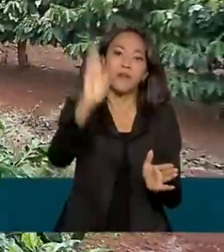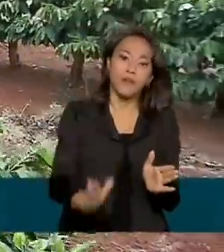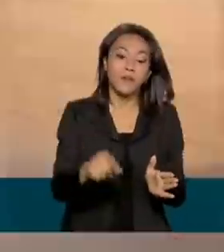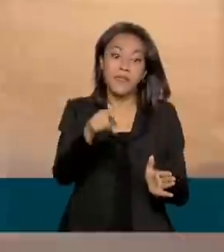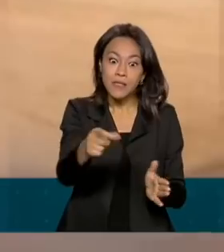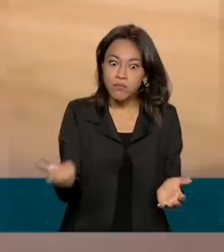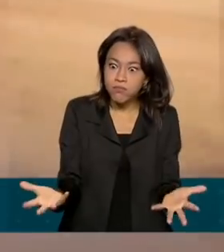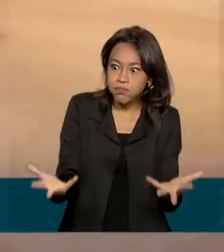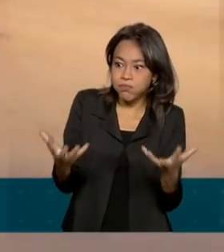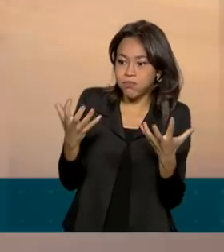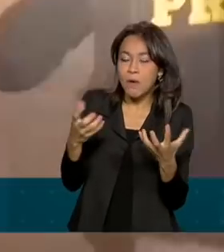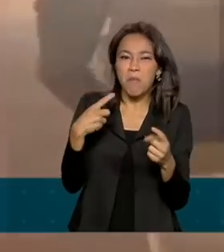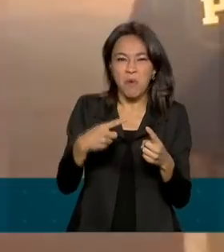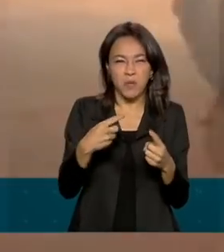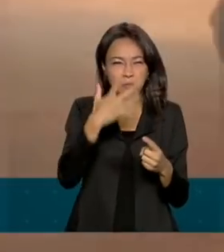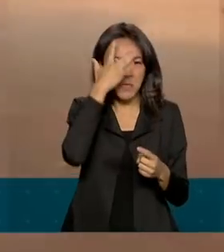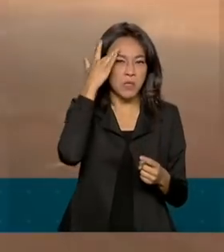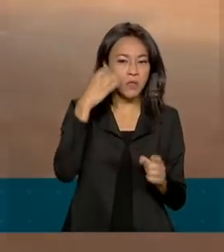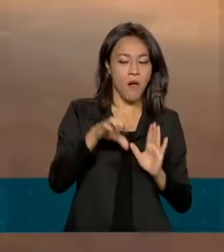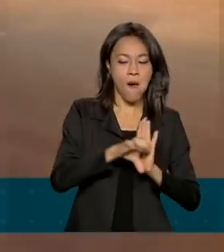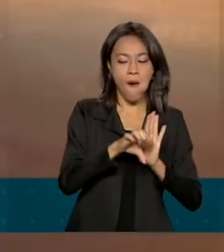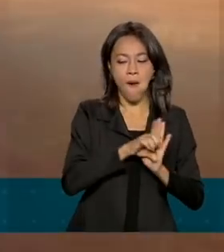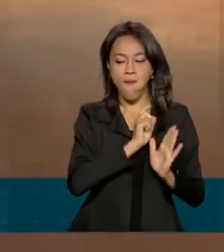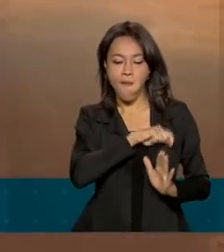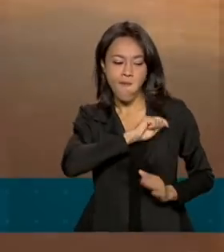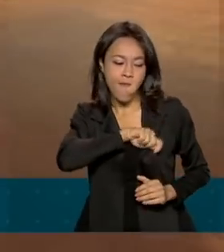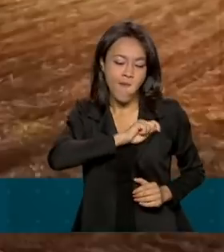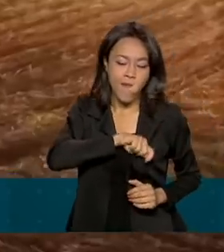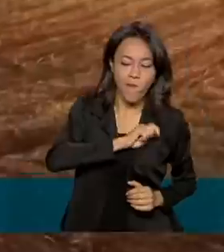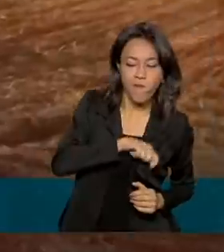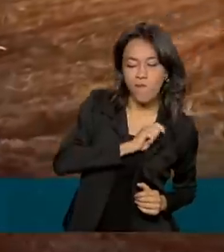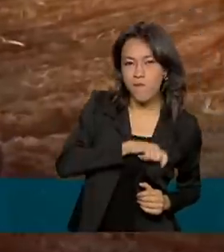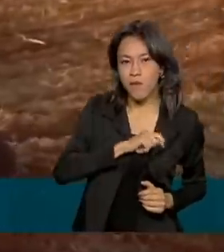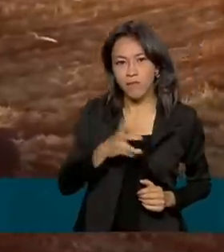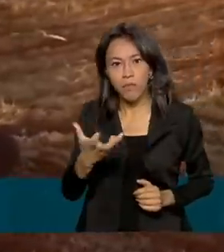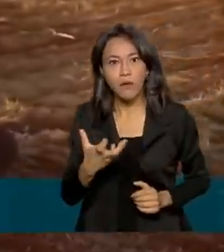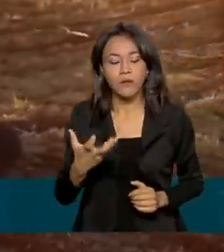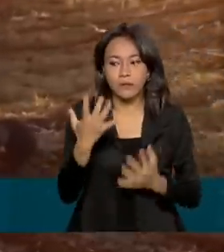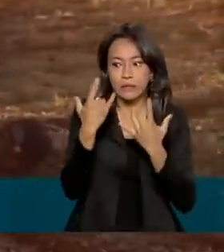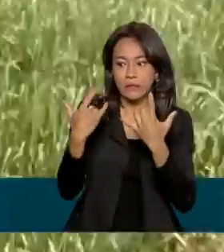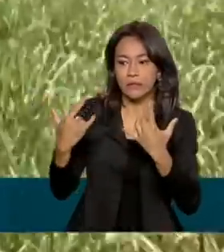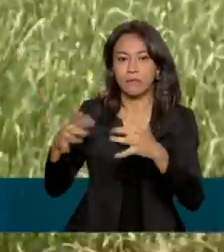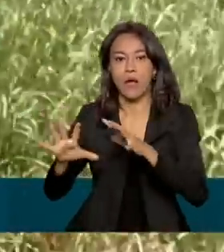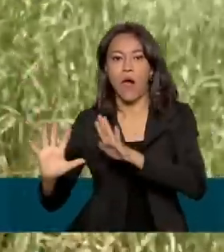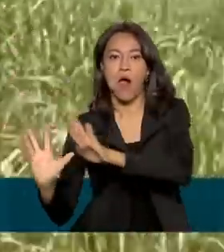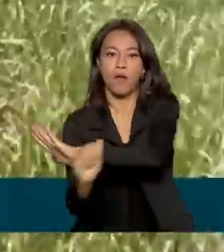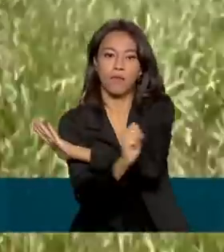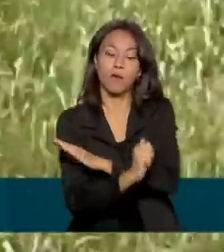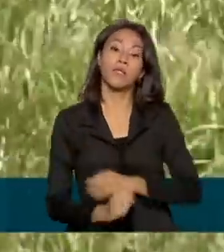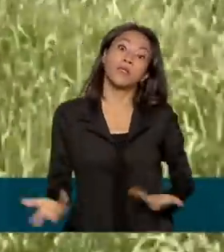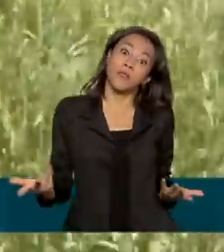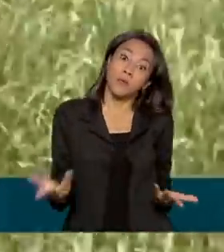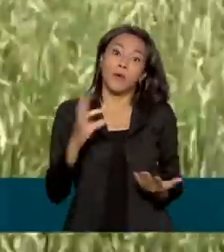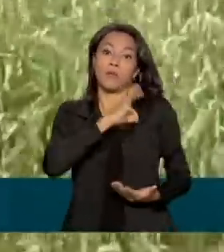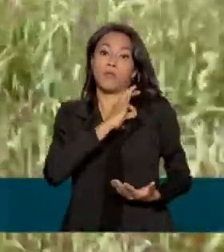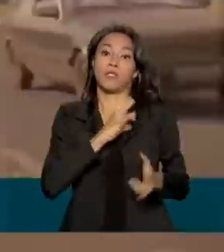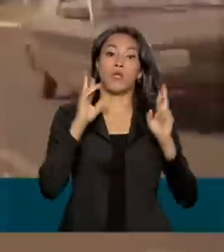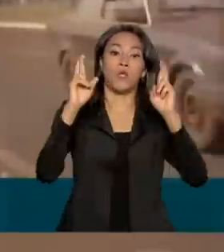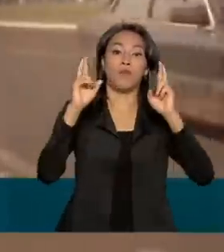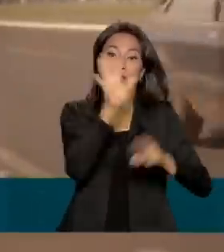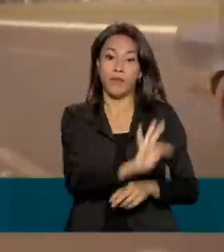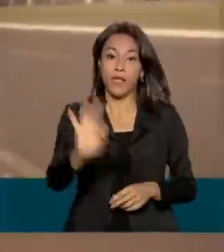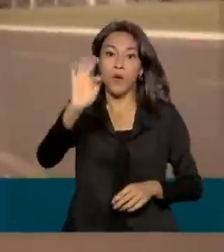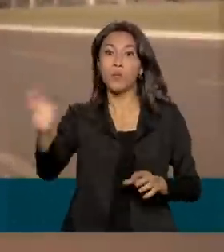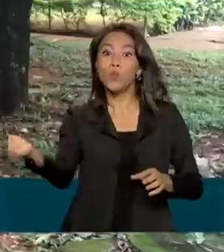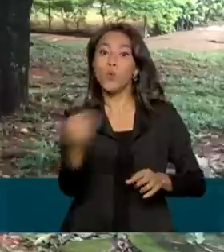pode atrair criminosos. Para desestimular a incidência de crimes, a Polícia Rodoviária Federal desenvolveu um novo sistema